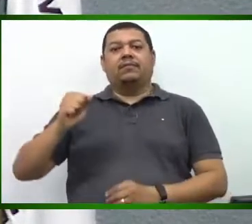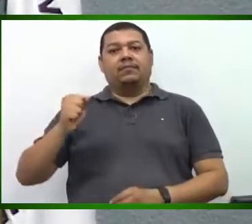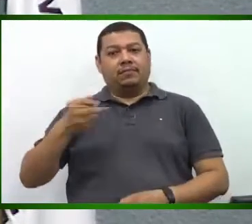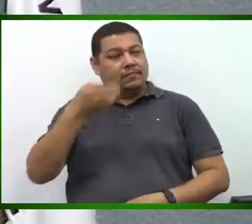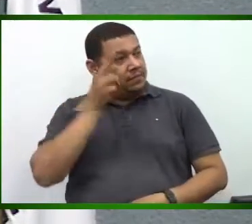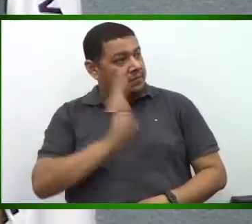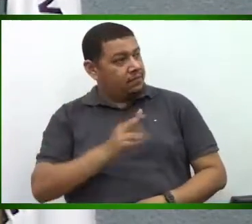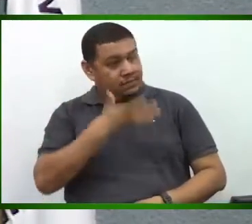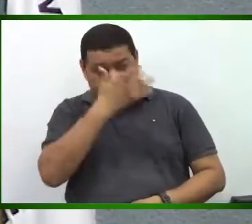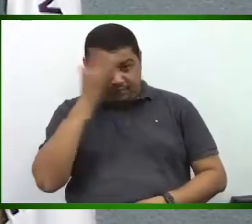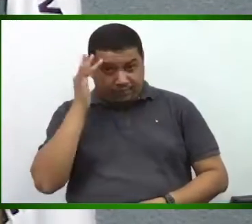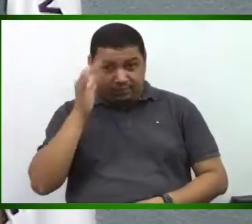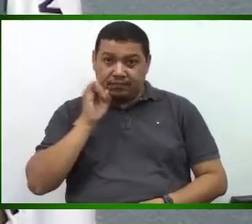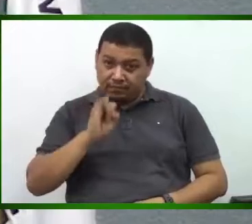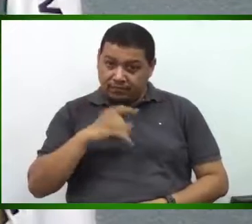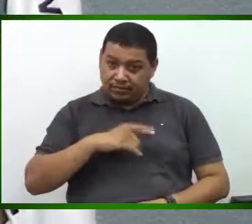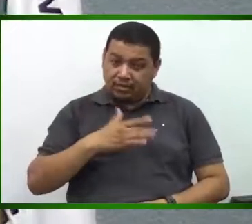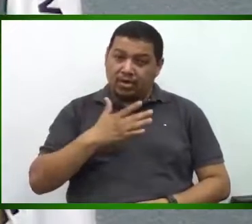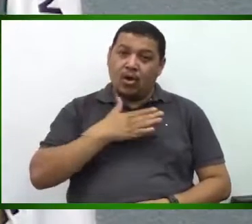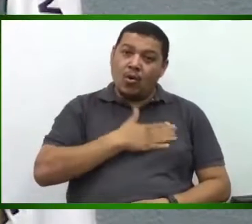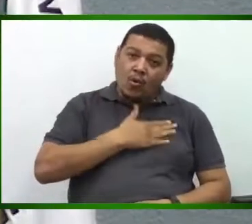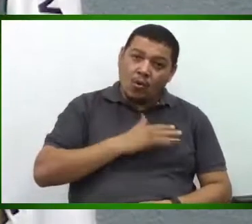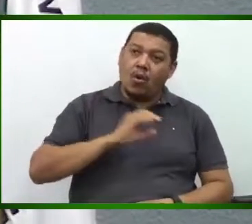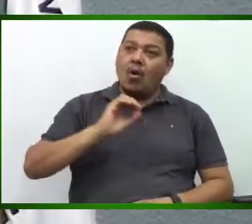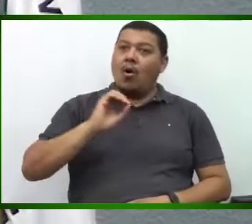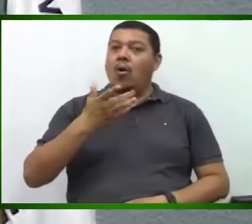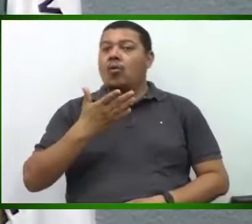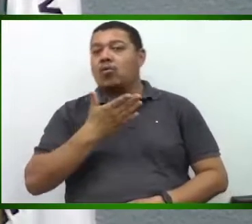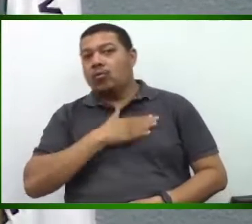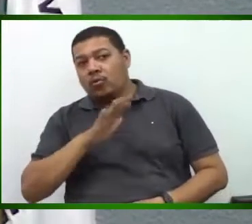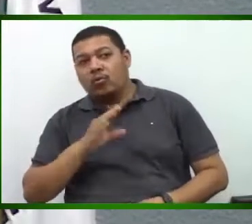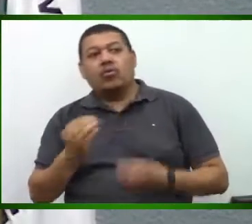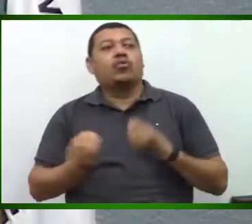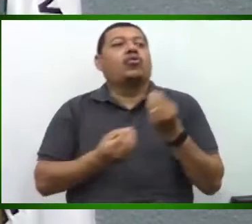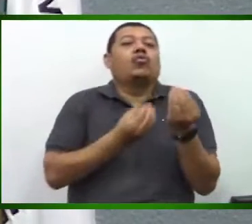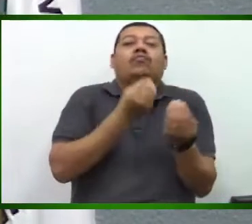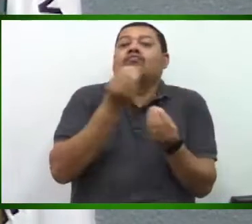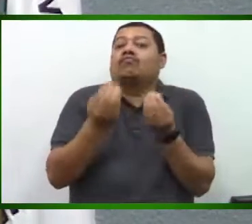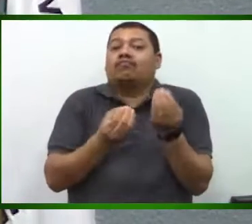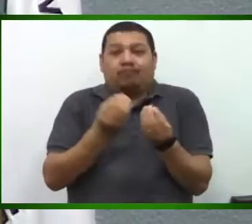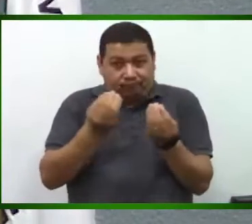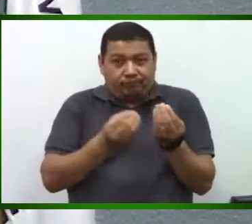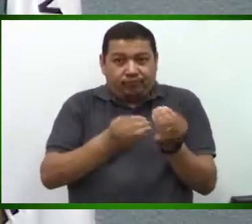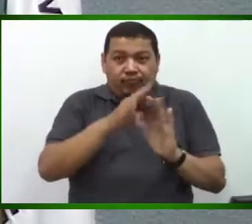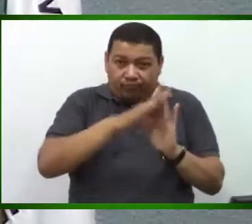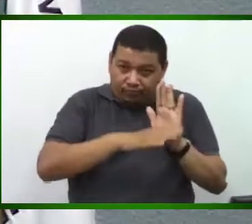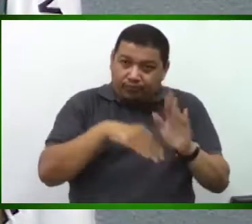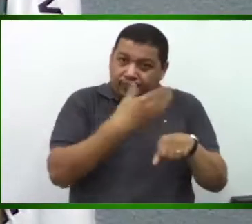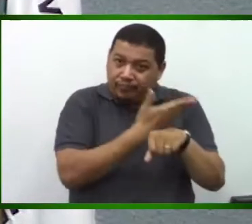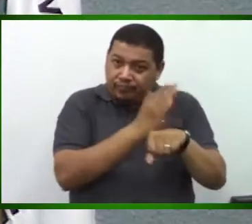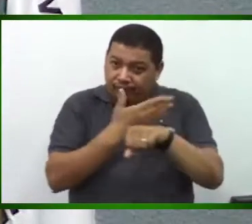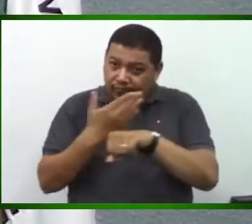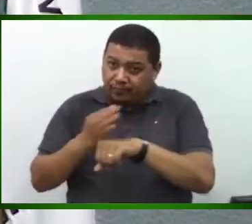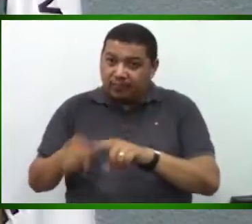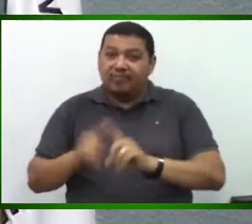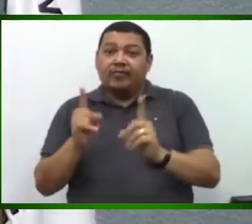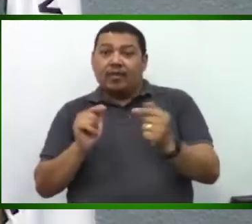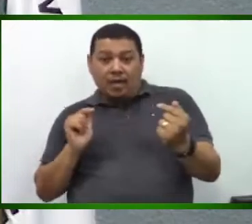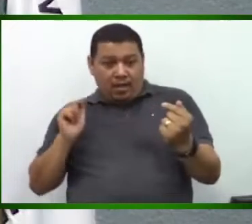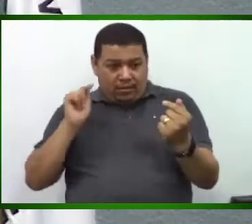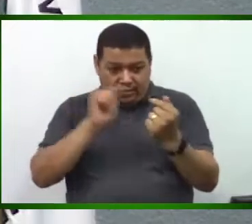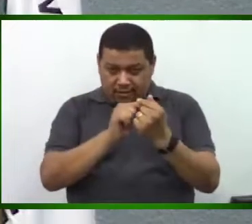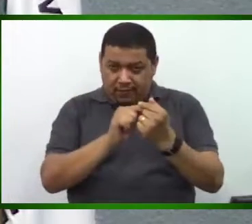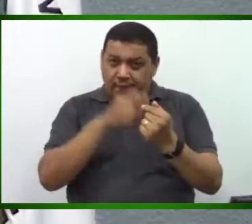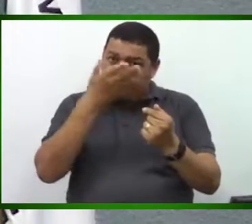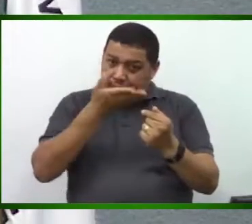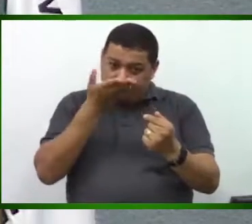independente se eu gosto da forma que vem sendo executado ou não, mas o objetivo é